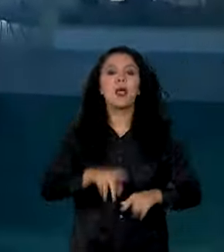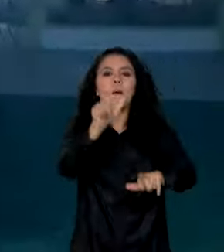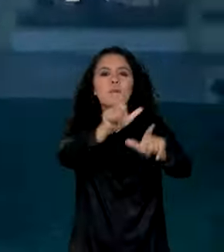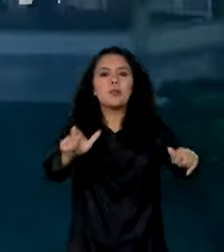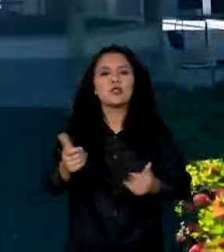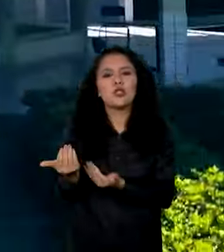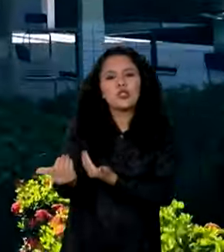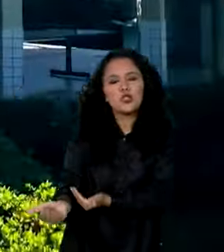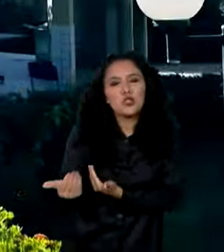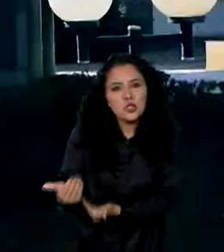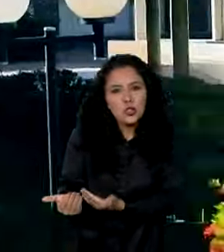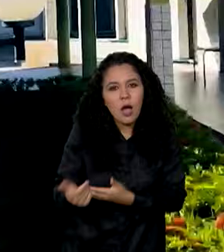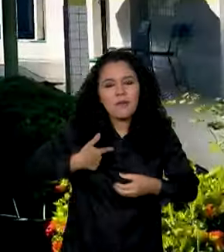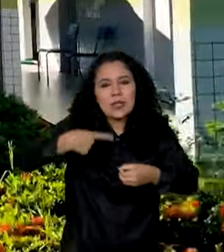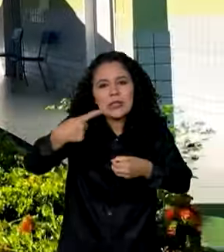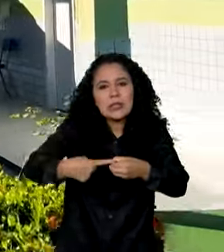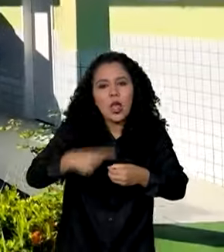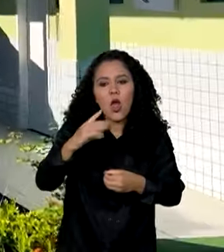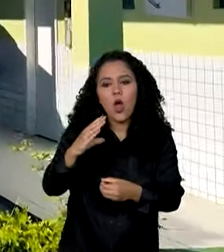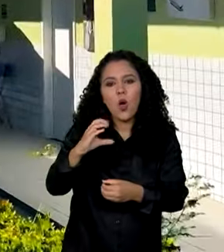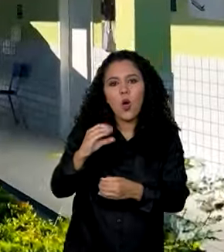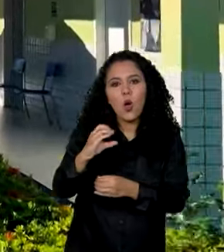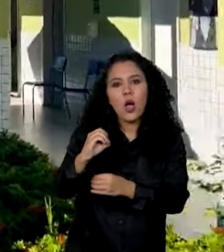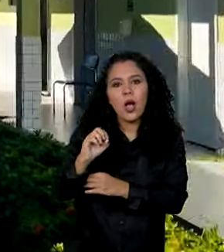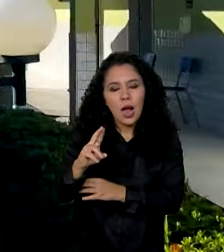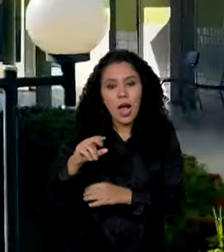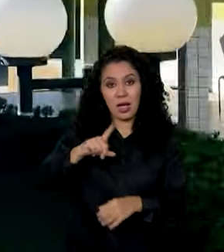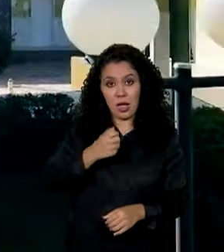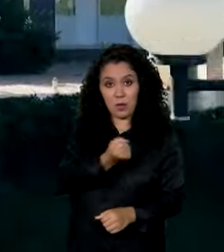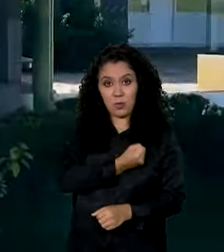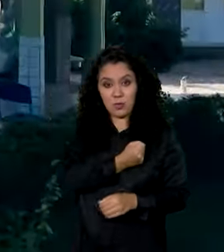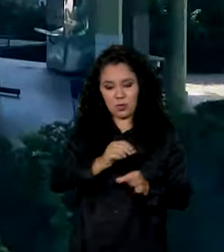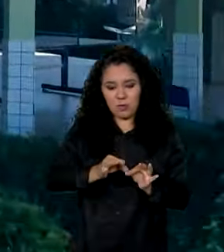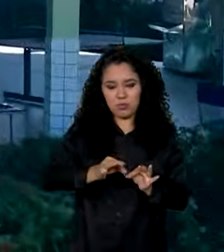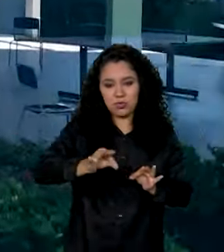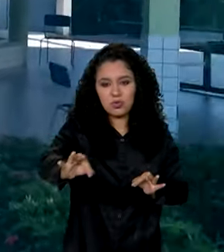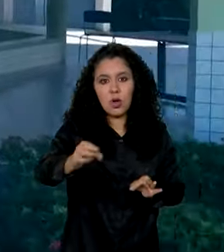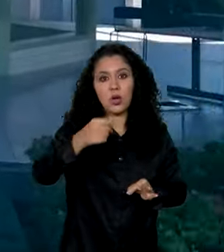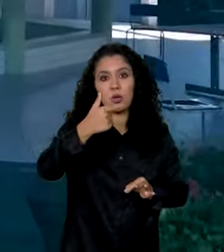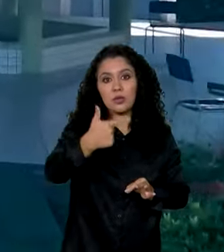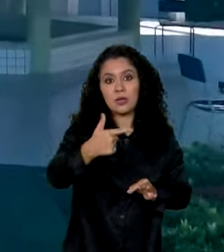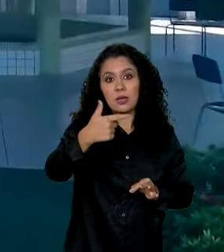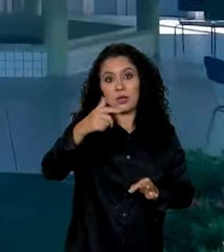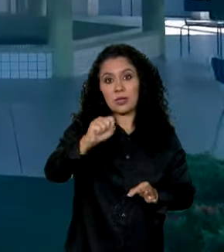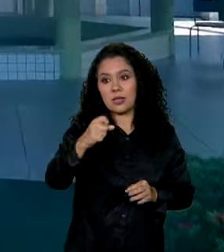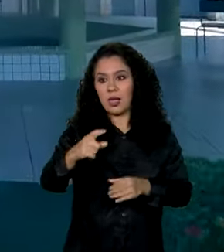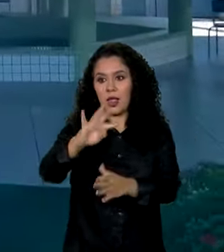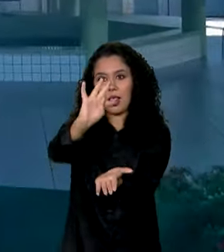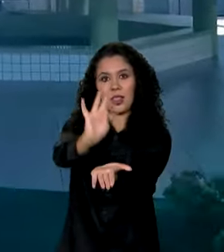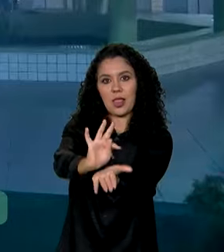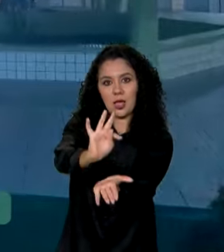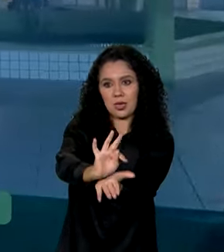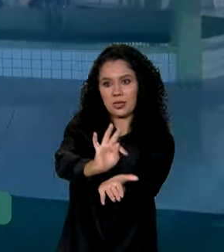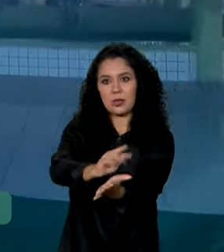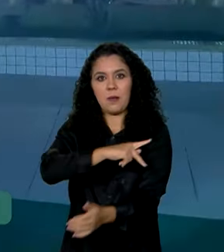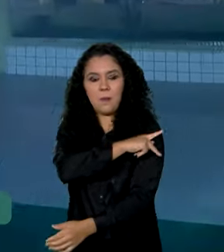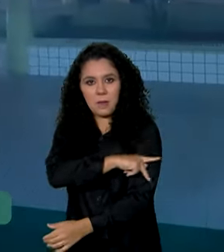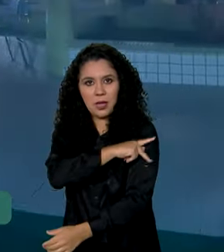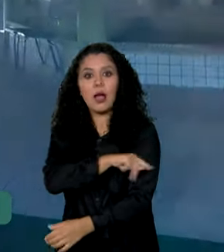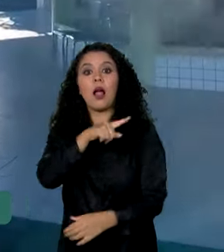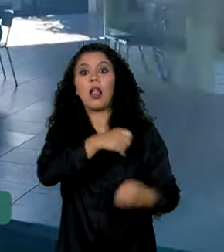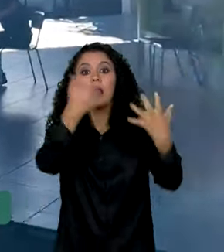da pequena cidade de Cocal dos Alves, a 281 quilômetros de Teresina, no Piauí, sentiam que ali só